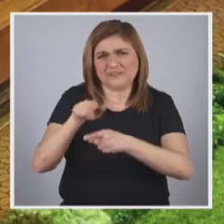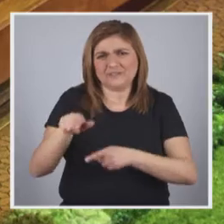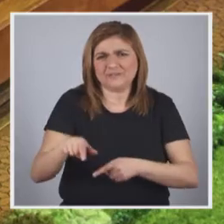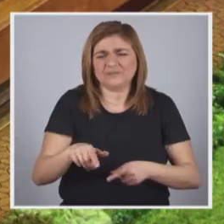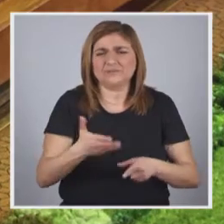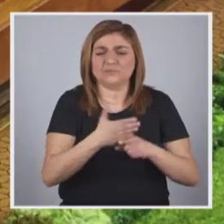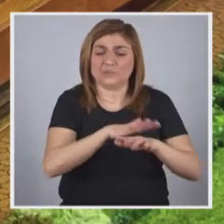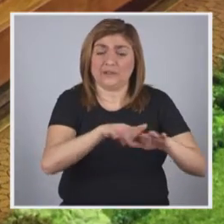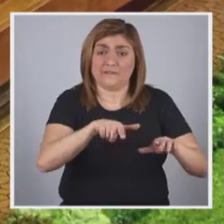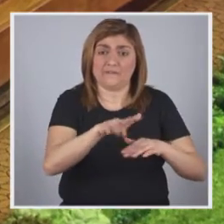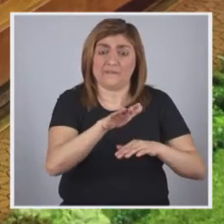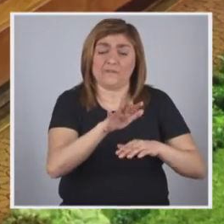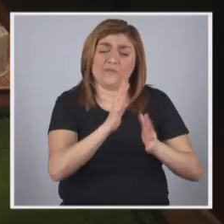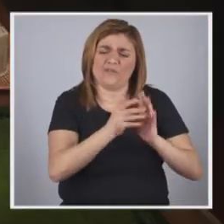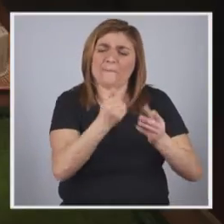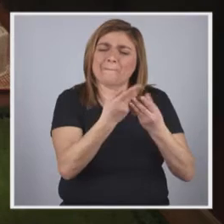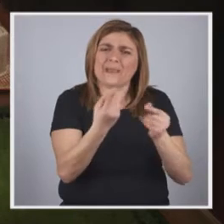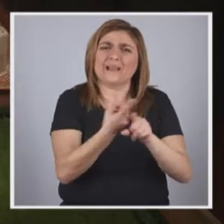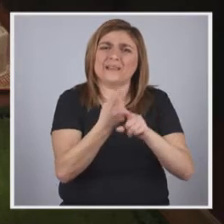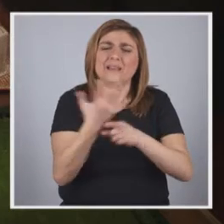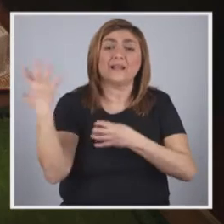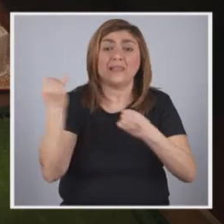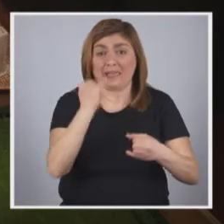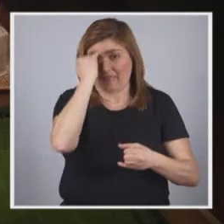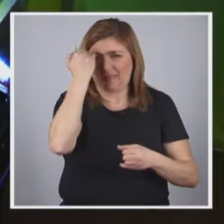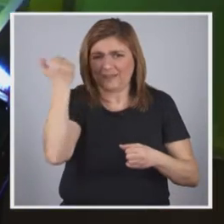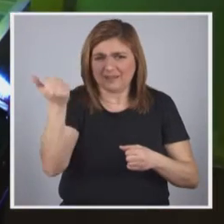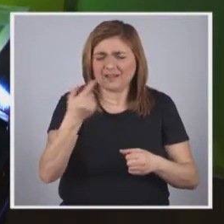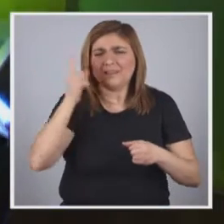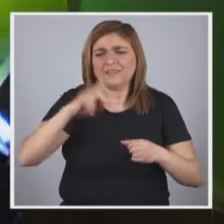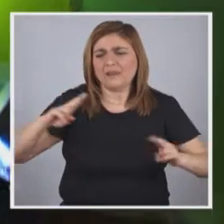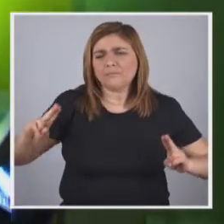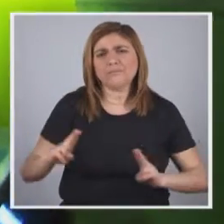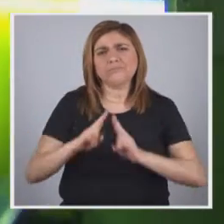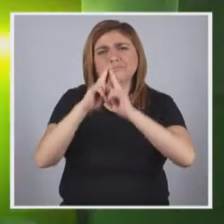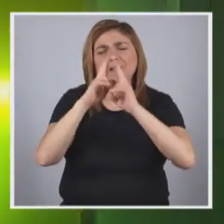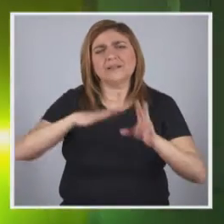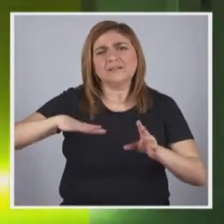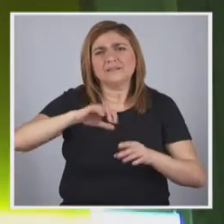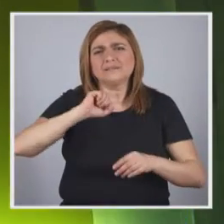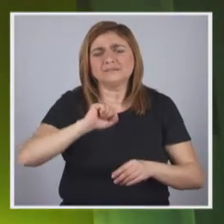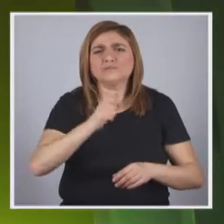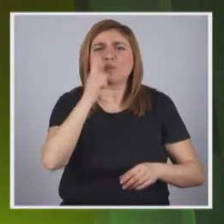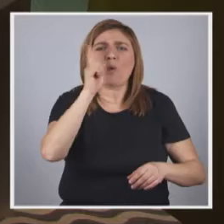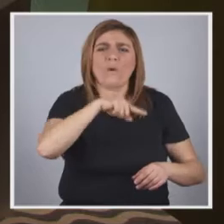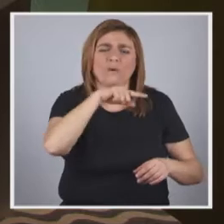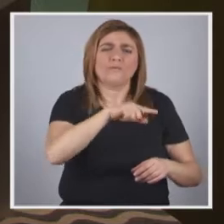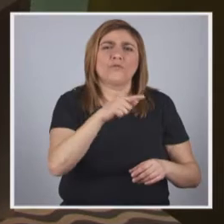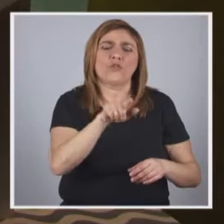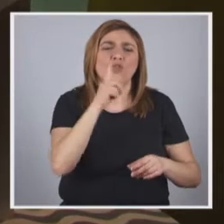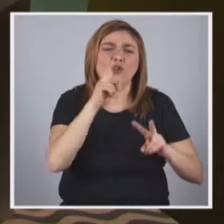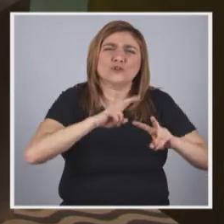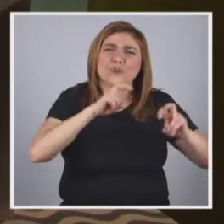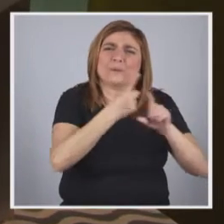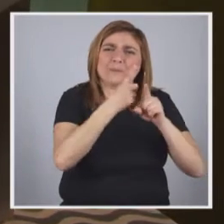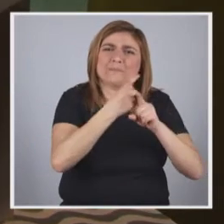O Taj Mahal, fabricado a partir de materiais trazidos da Índia, a emblemática Torre Eiffel ou o nosso padrão dos descobrimentos,